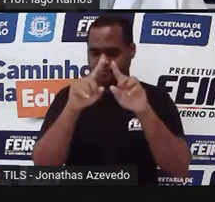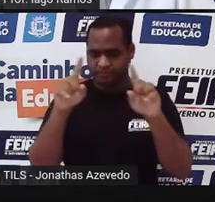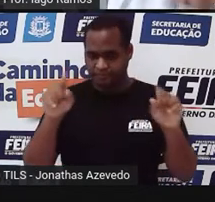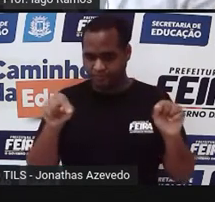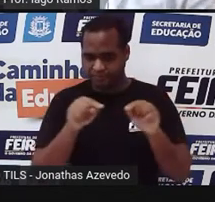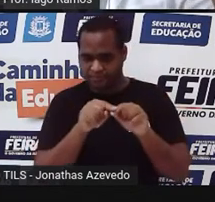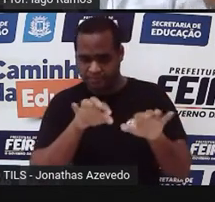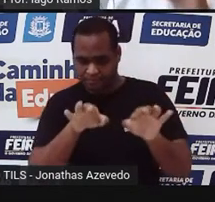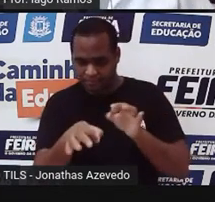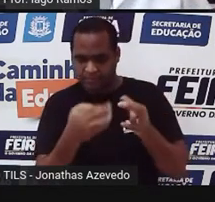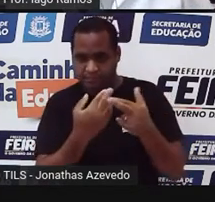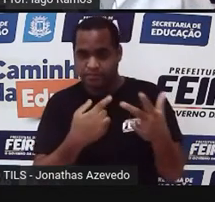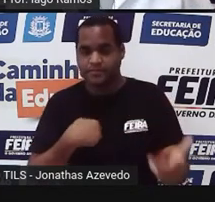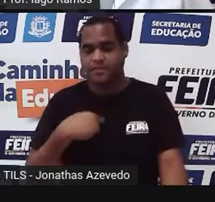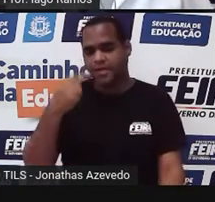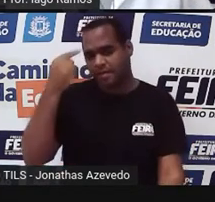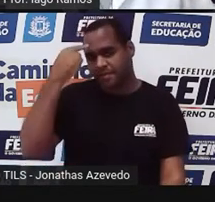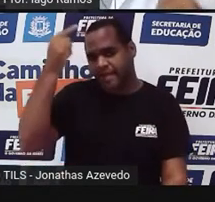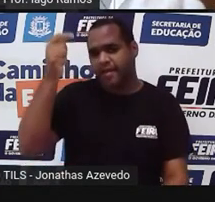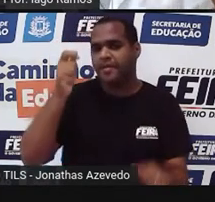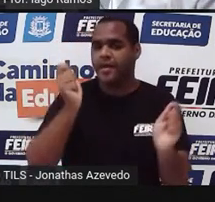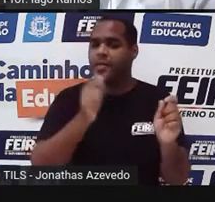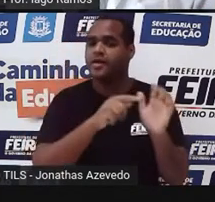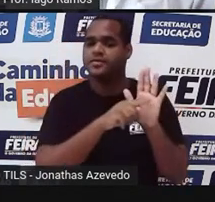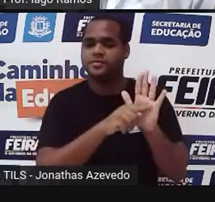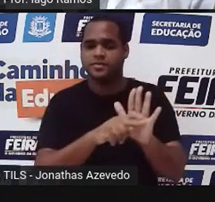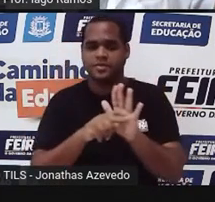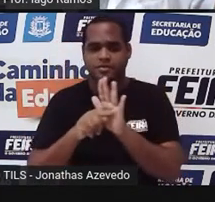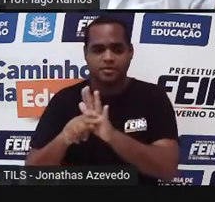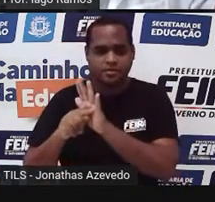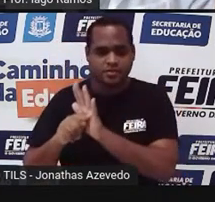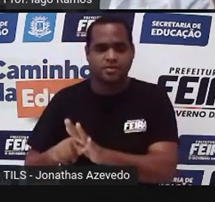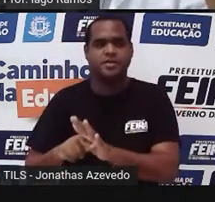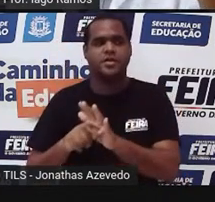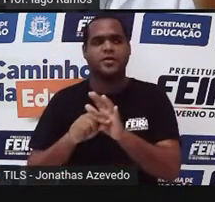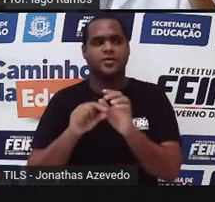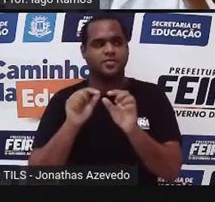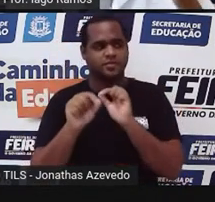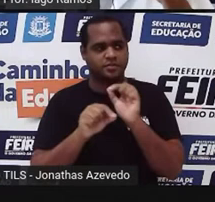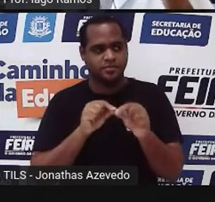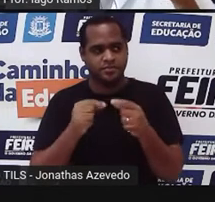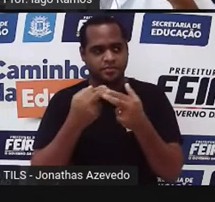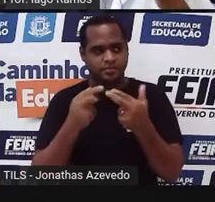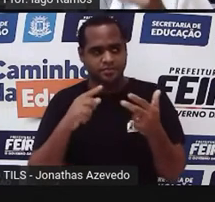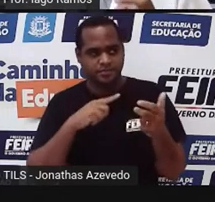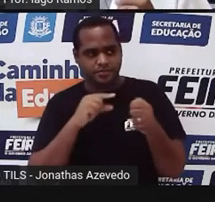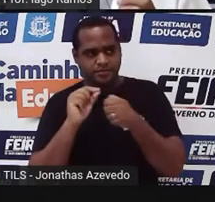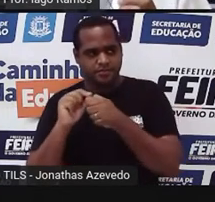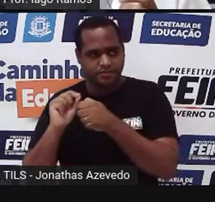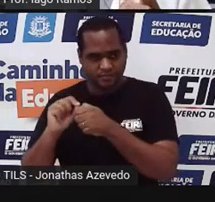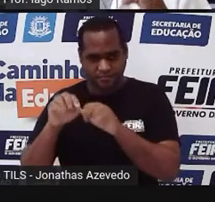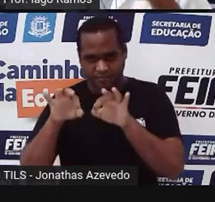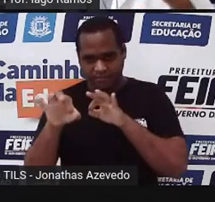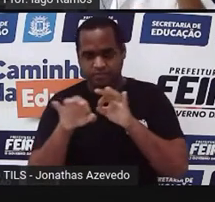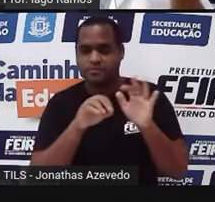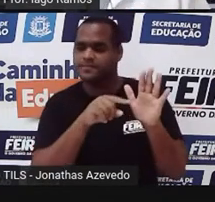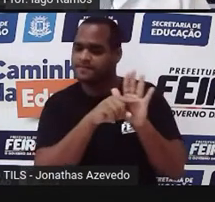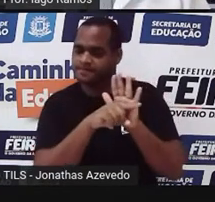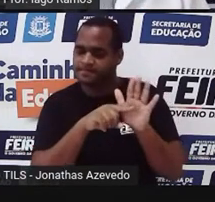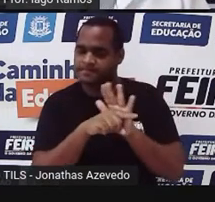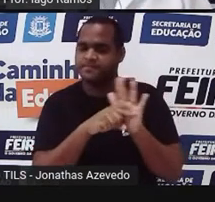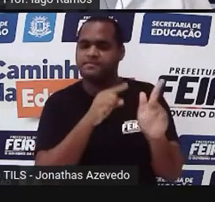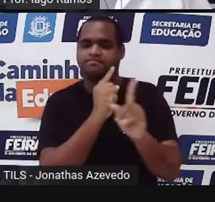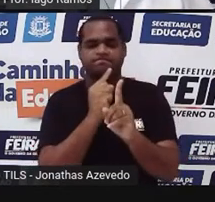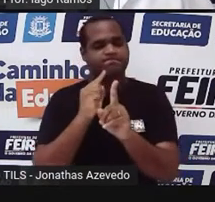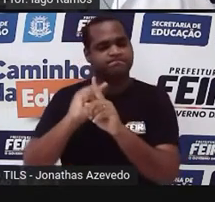retângulo vai nos ajudar a gente a fazer aqui a nossa investigação com mais